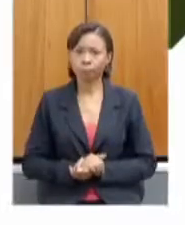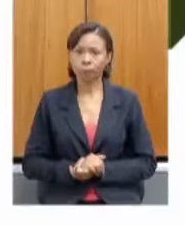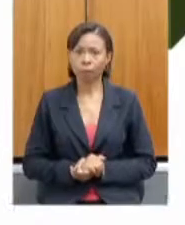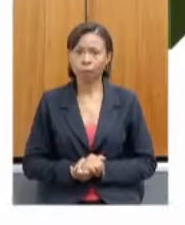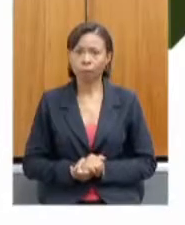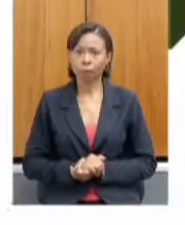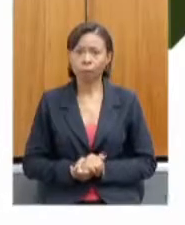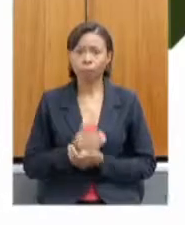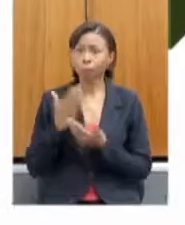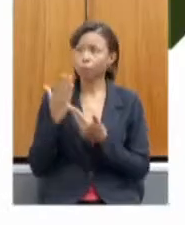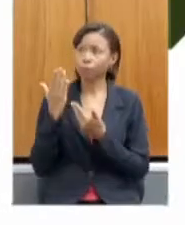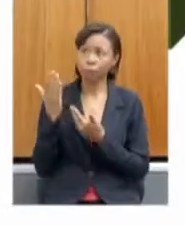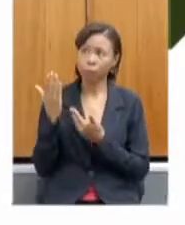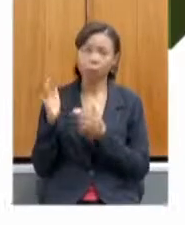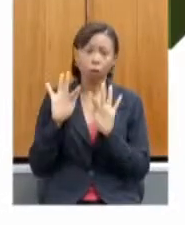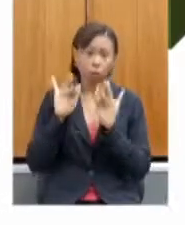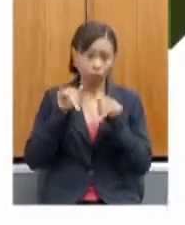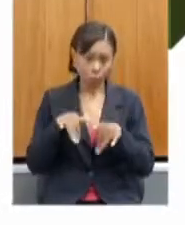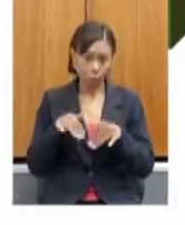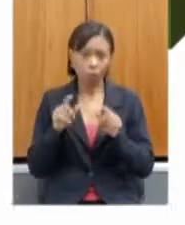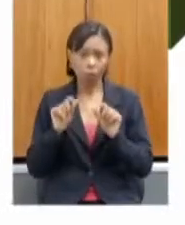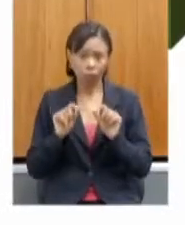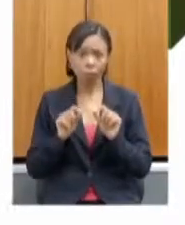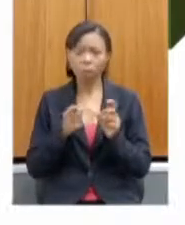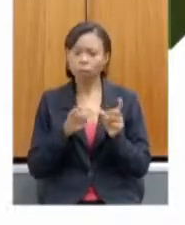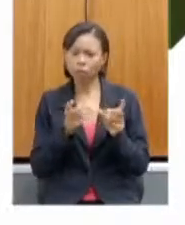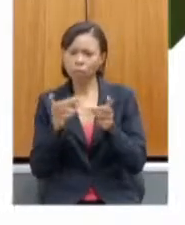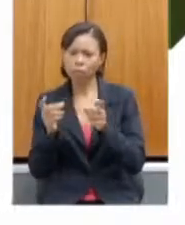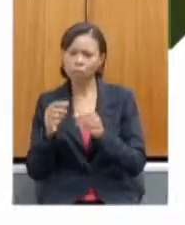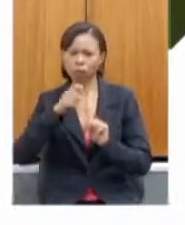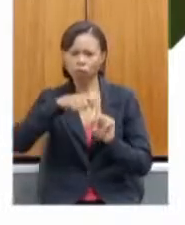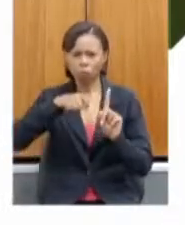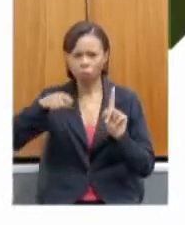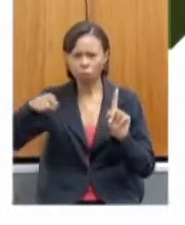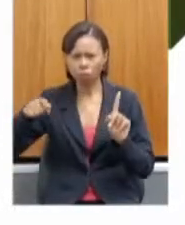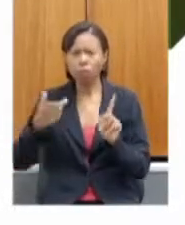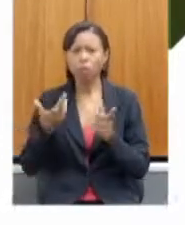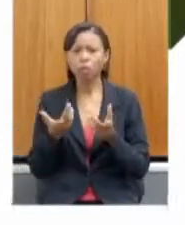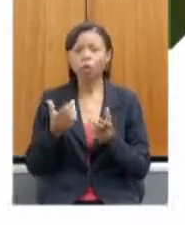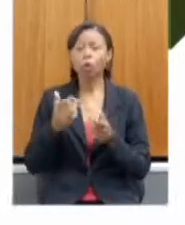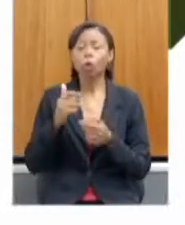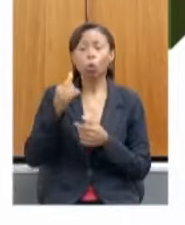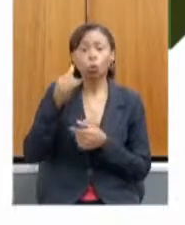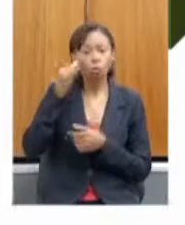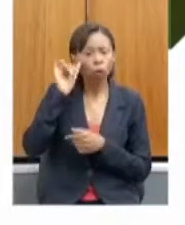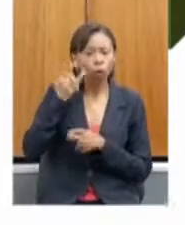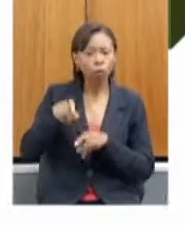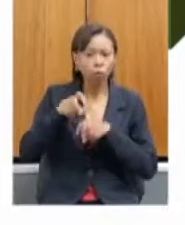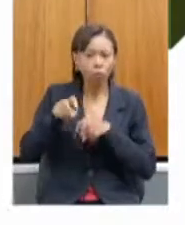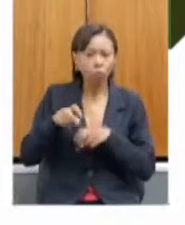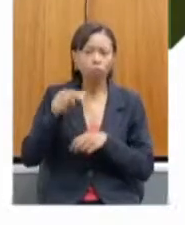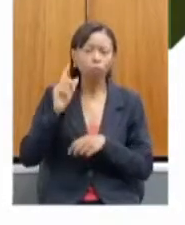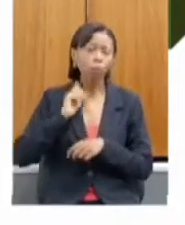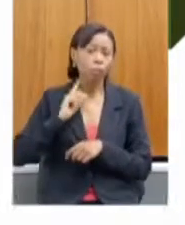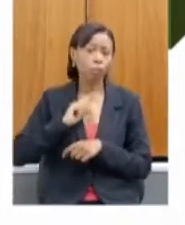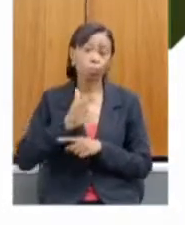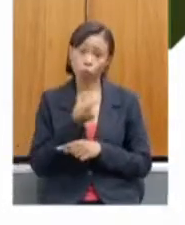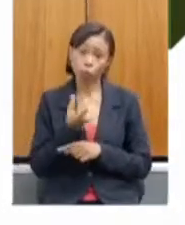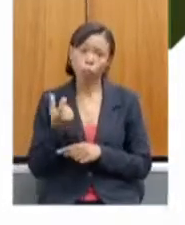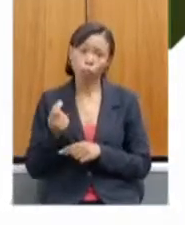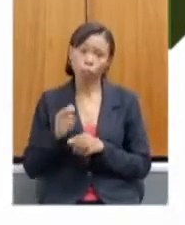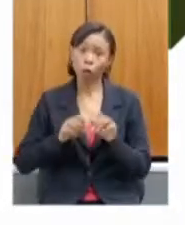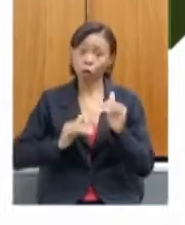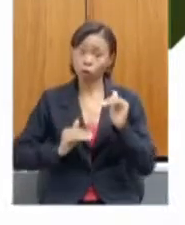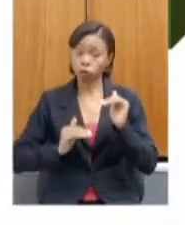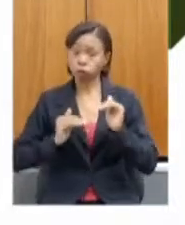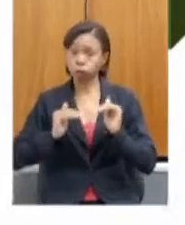Aqui para finalizar, então, as exportações mensais do agronegócio mineiro em 2020, nós tivemos um aumento de